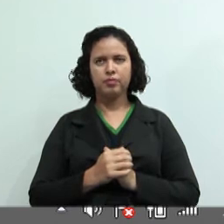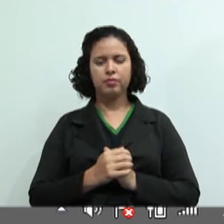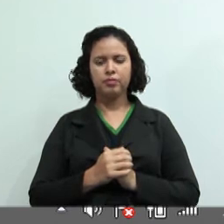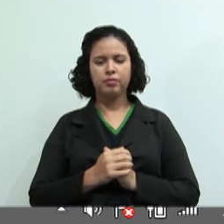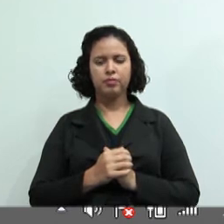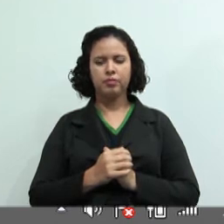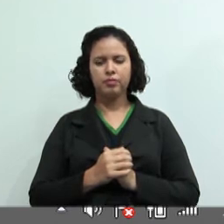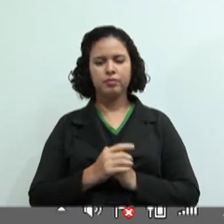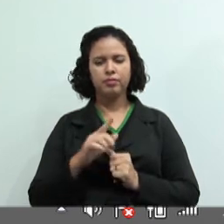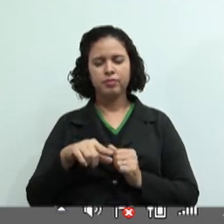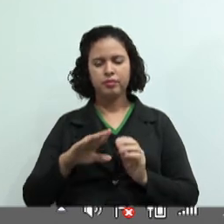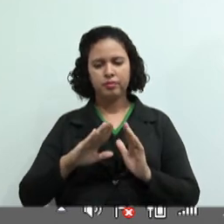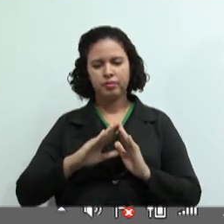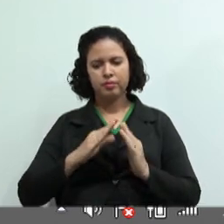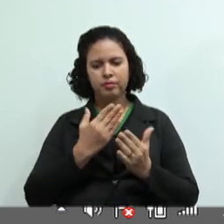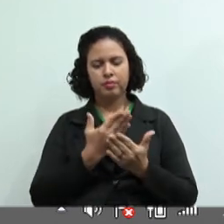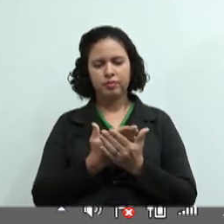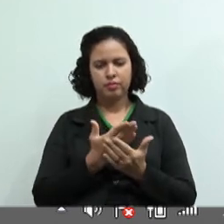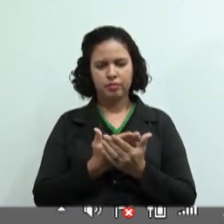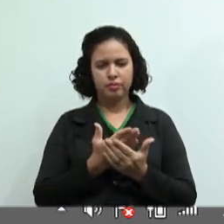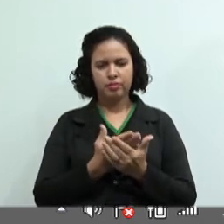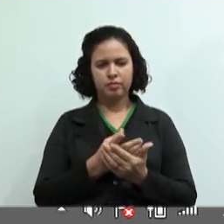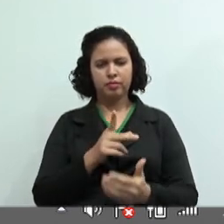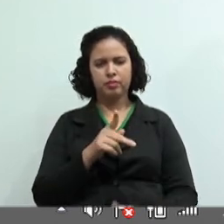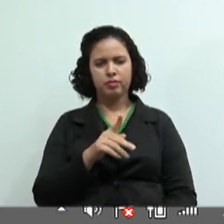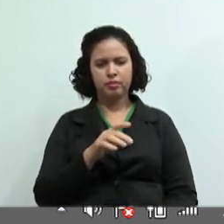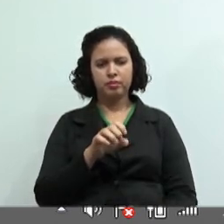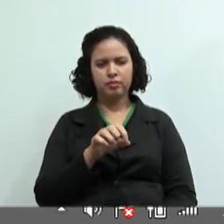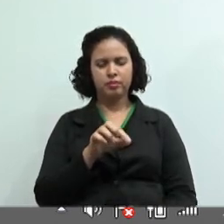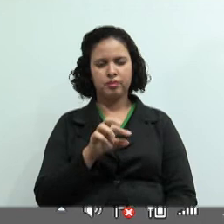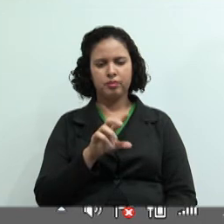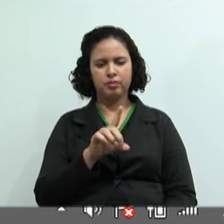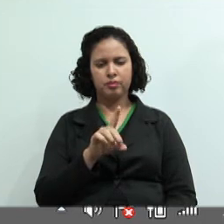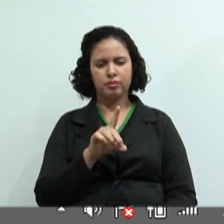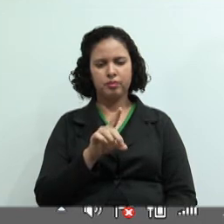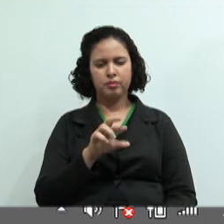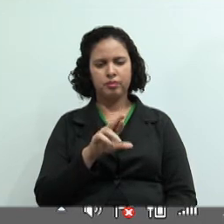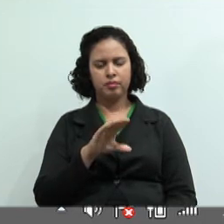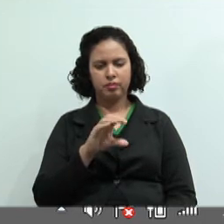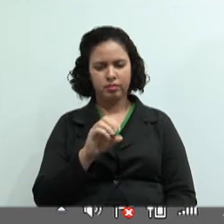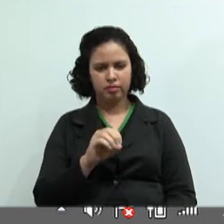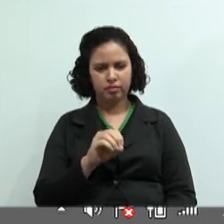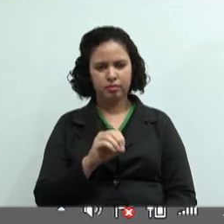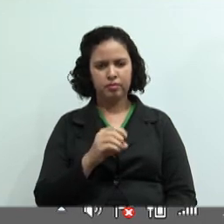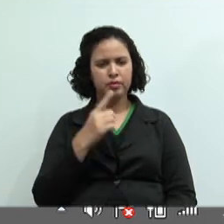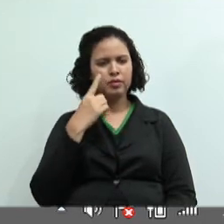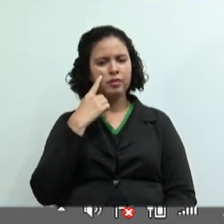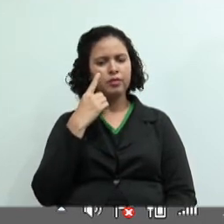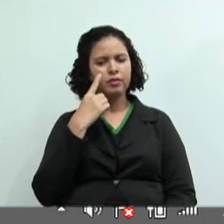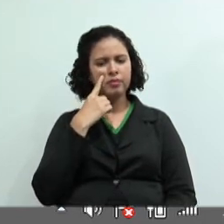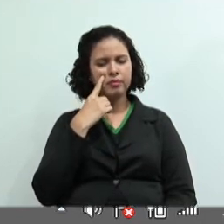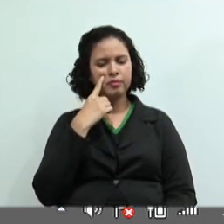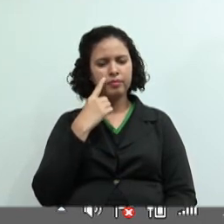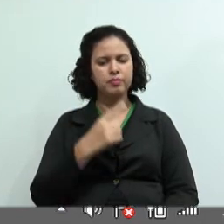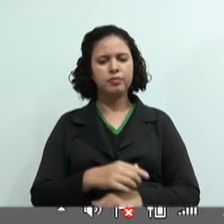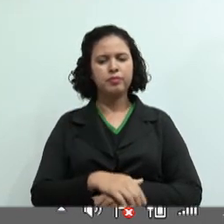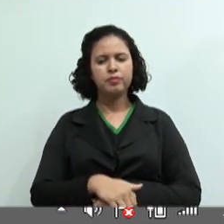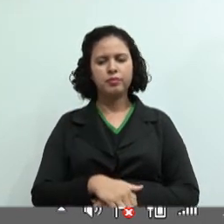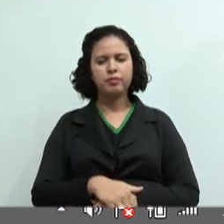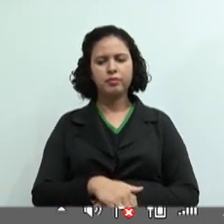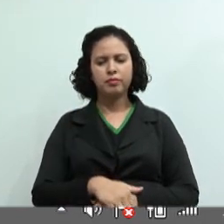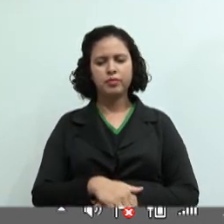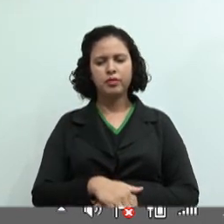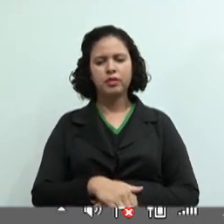vocês. São os alunos da escola Pedro Mendes Cardoso. E também para os que têm poucos alunos, porque também é difícil. Com poucos